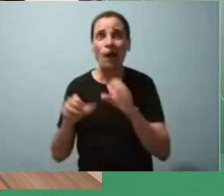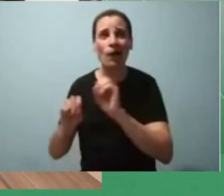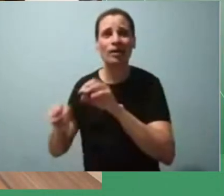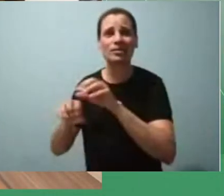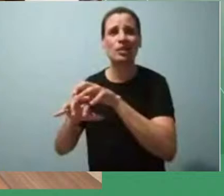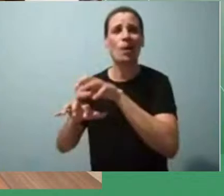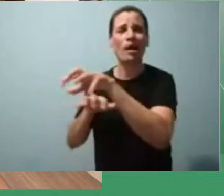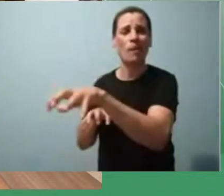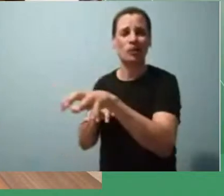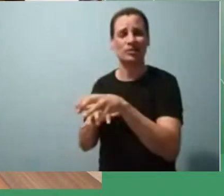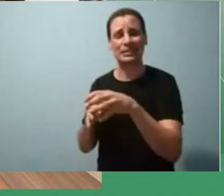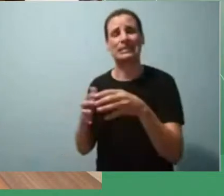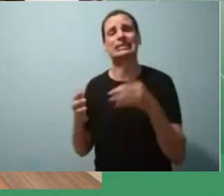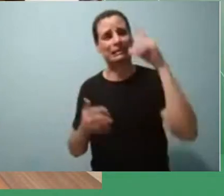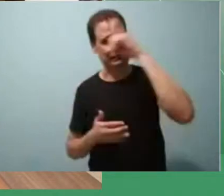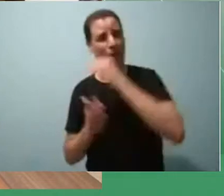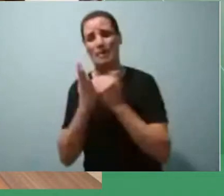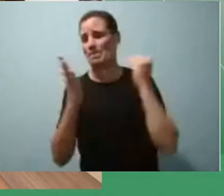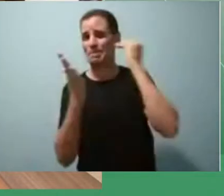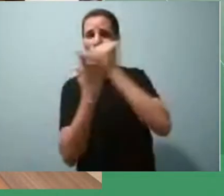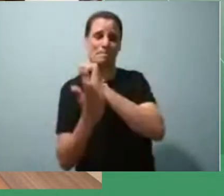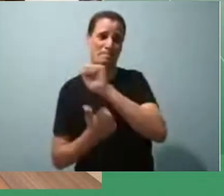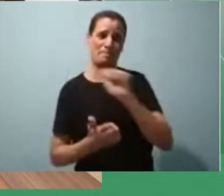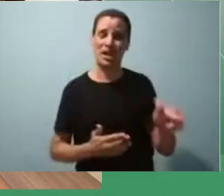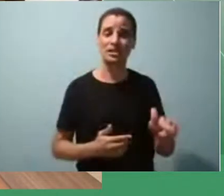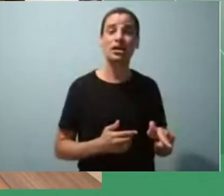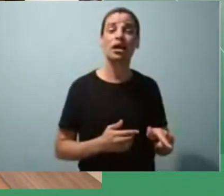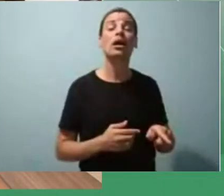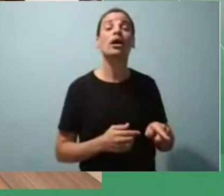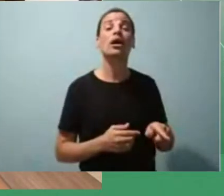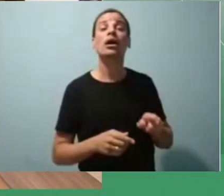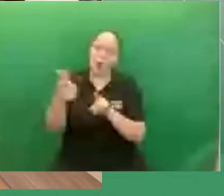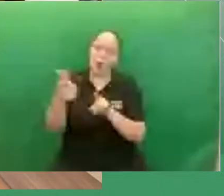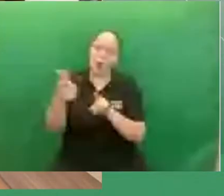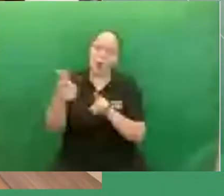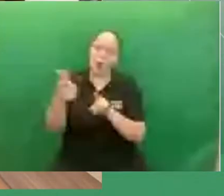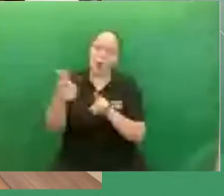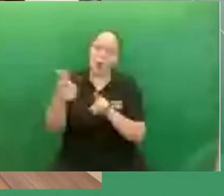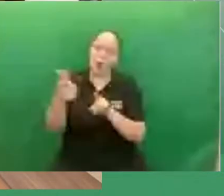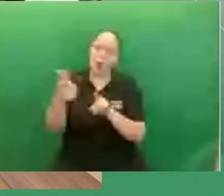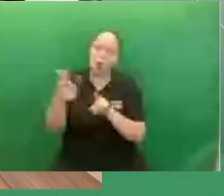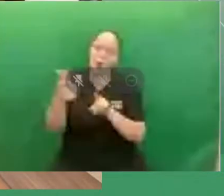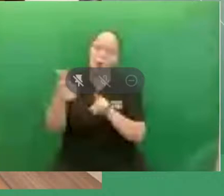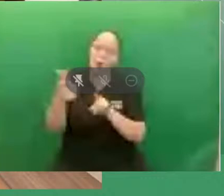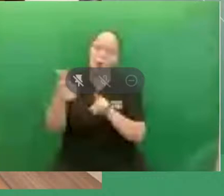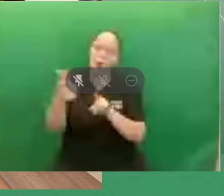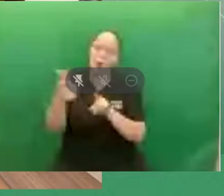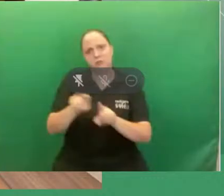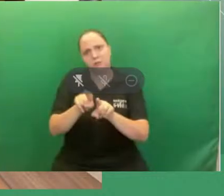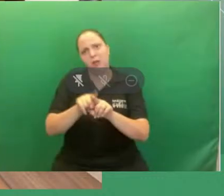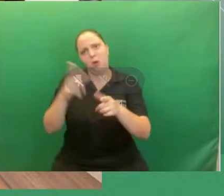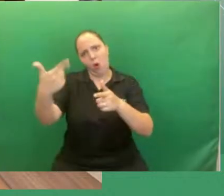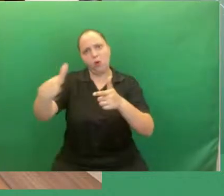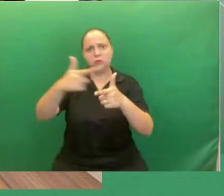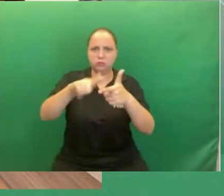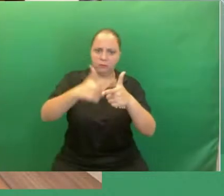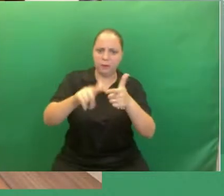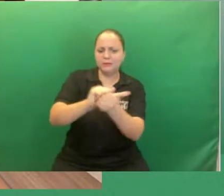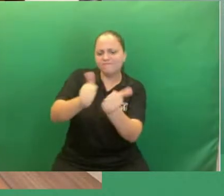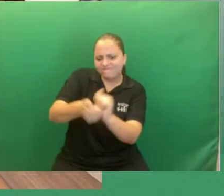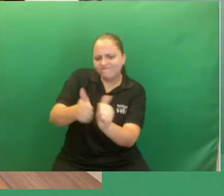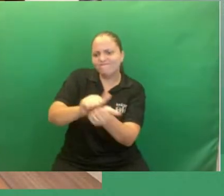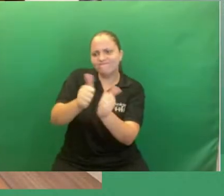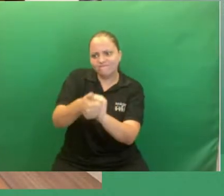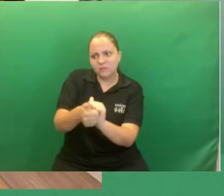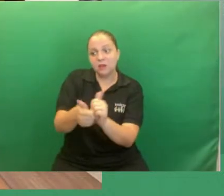a alunos surdos e dentre outros, outras, outras questões, né? De adaptação.